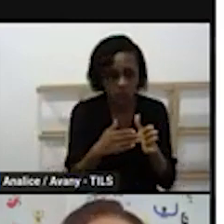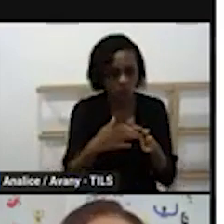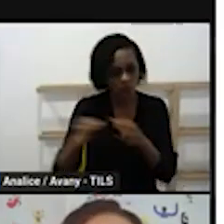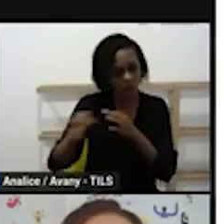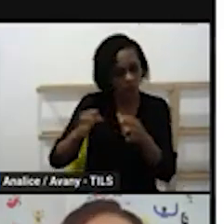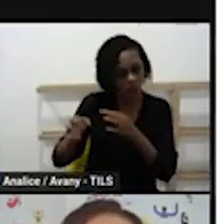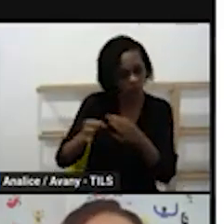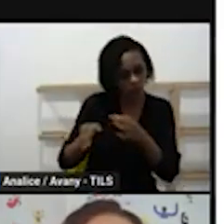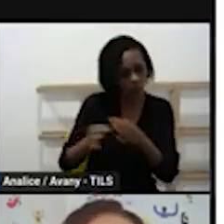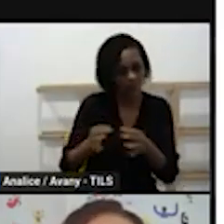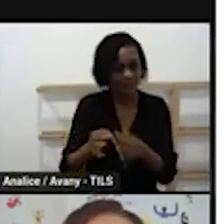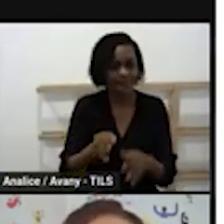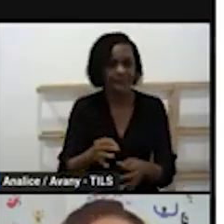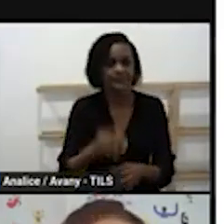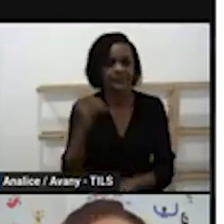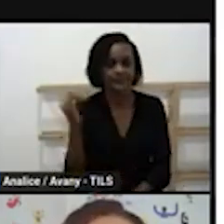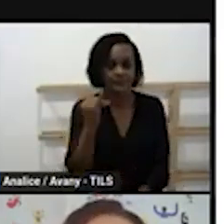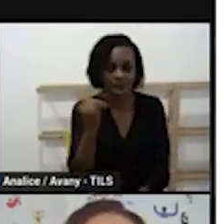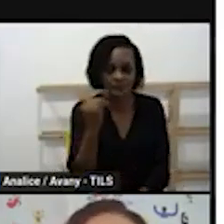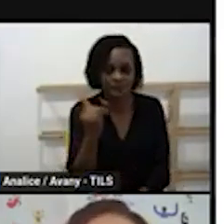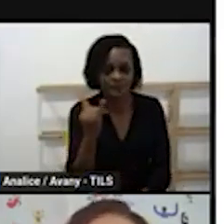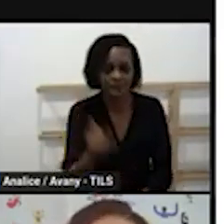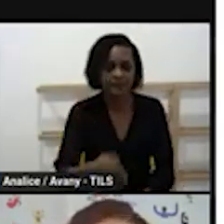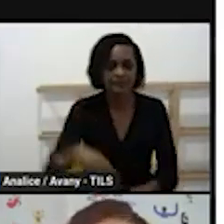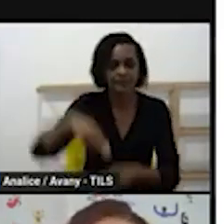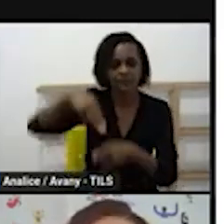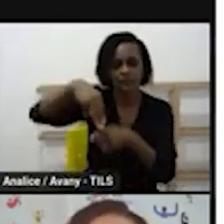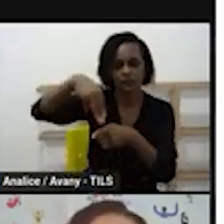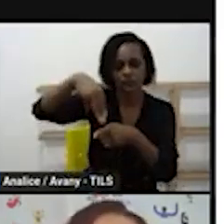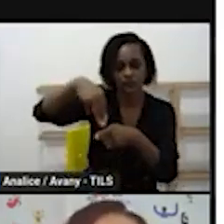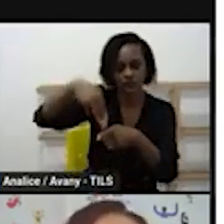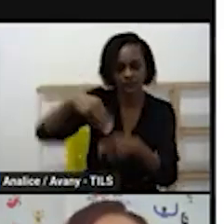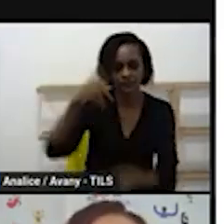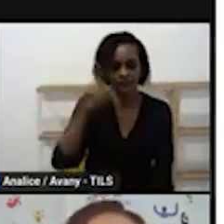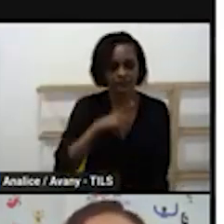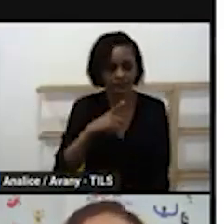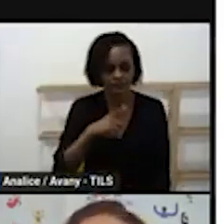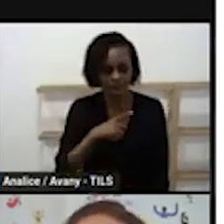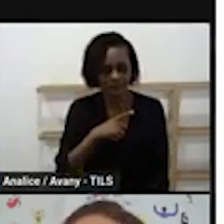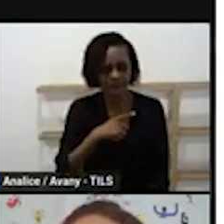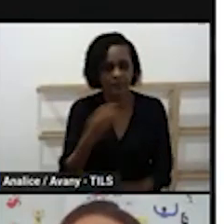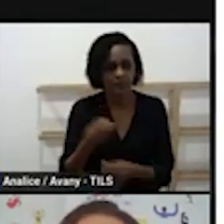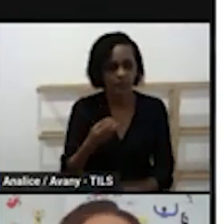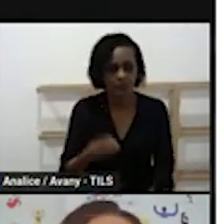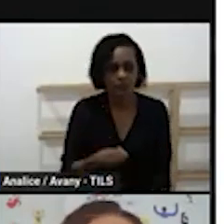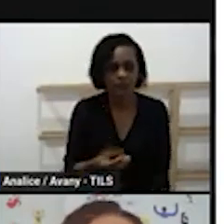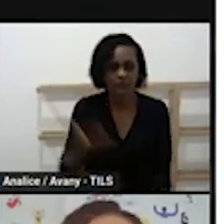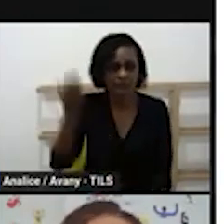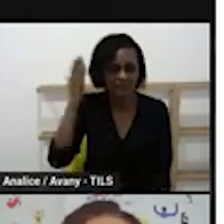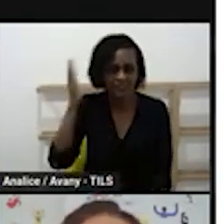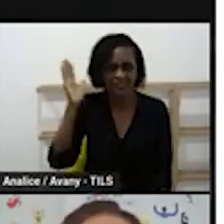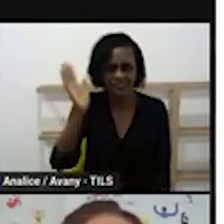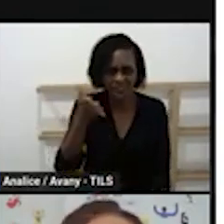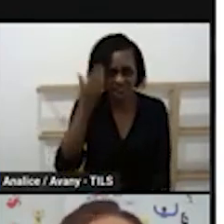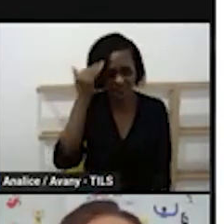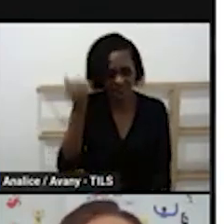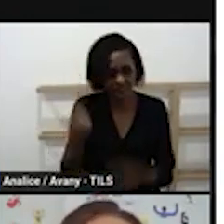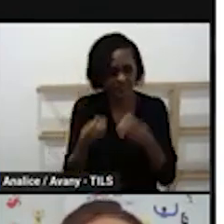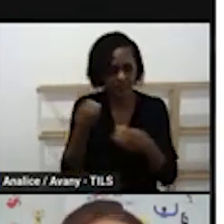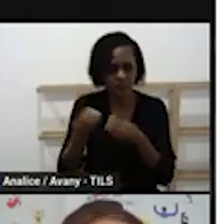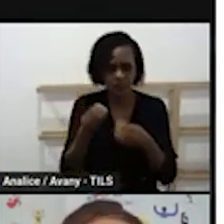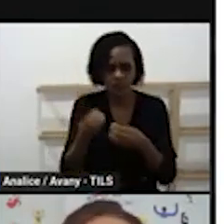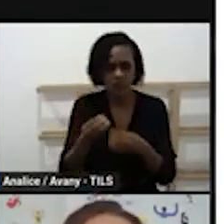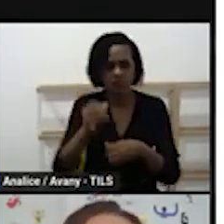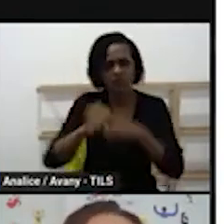pela Seduc e sim pela rede municipal e isso é orgulho de vocês né quem participou aí pode falar aí no chat como foi essa